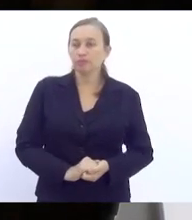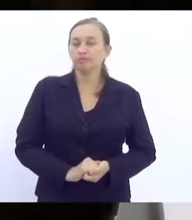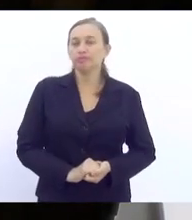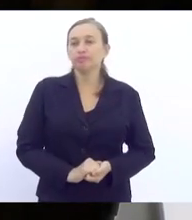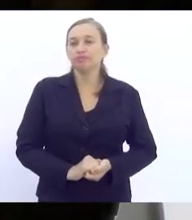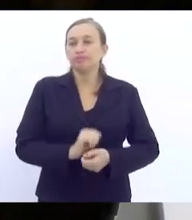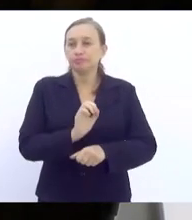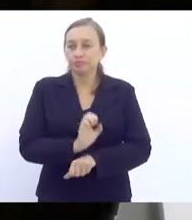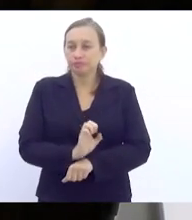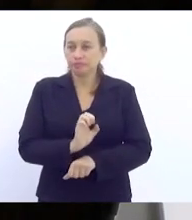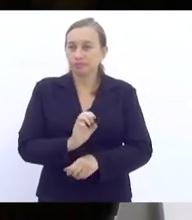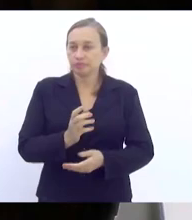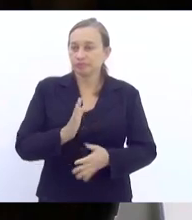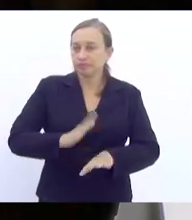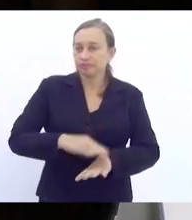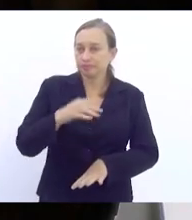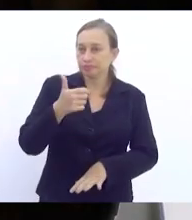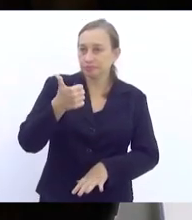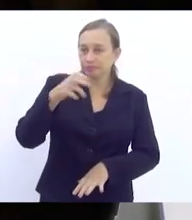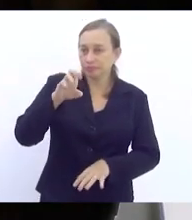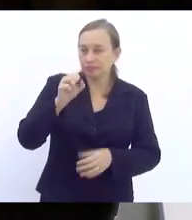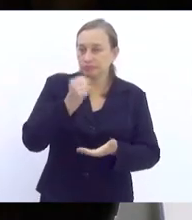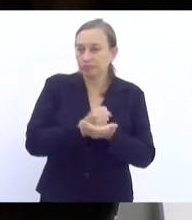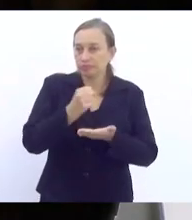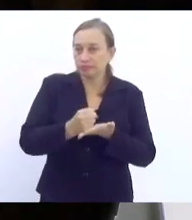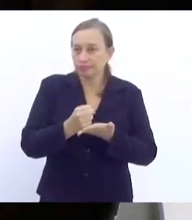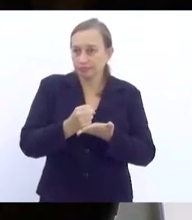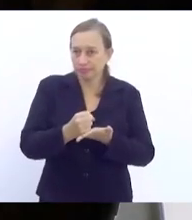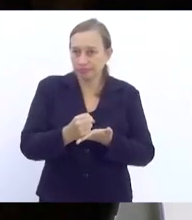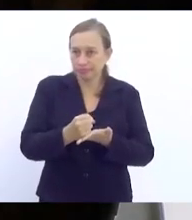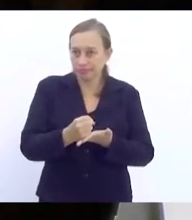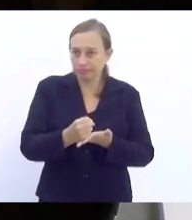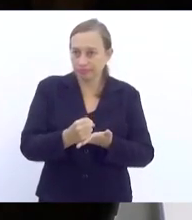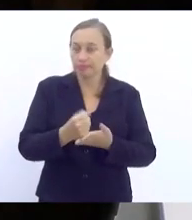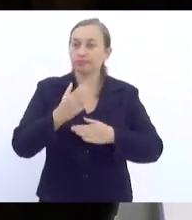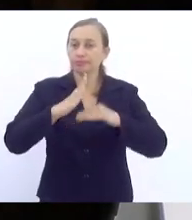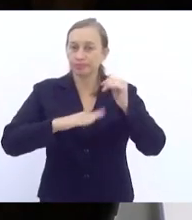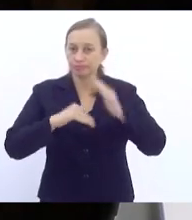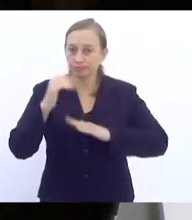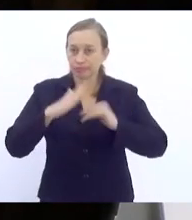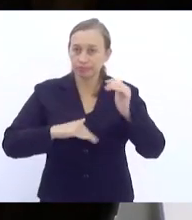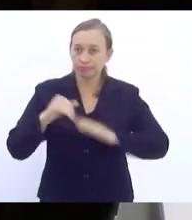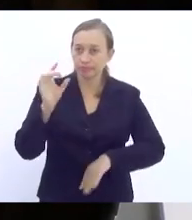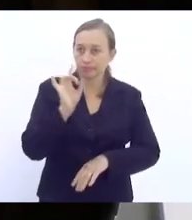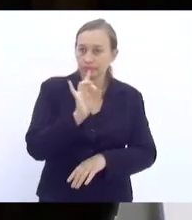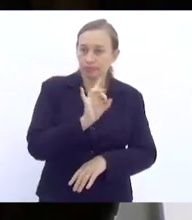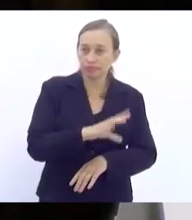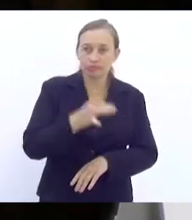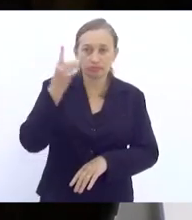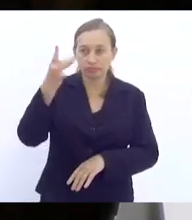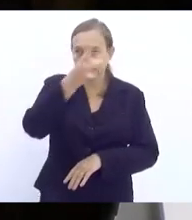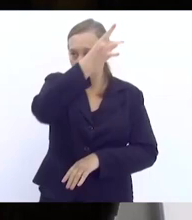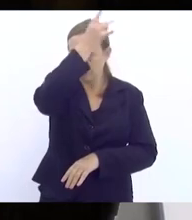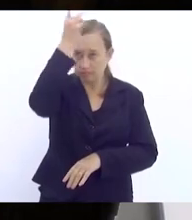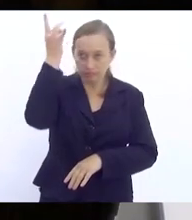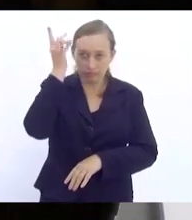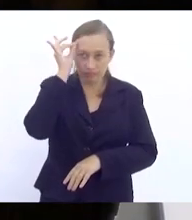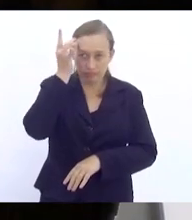estados, mais de 15, já fizeram contratações em número significativo de profissionais. O último, Espírito Santo, acho que foi